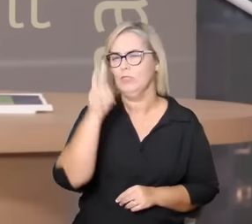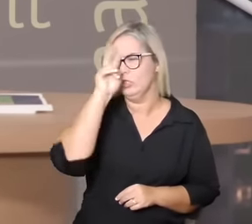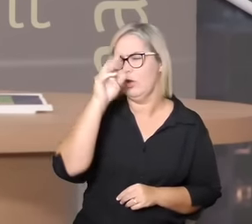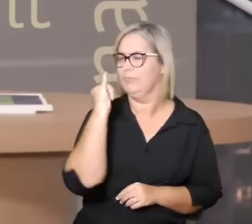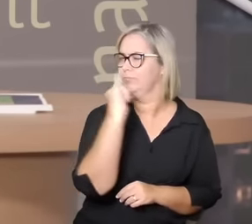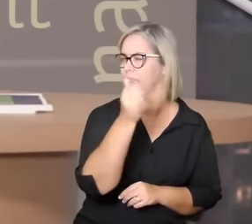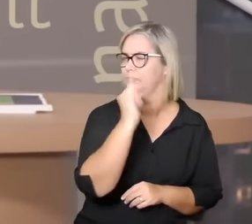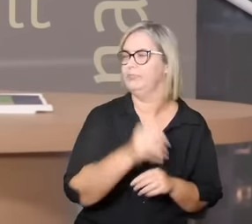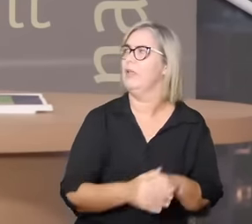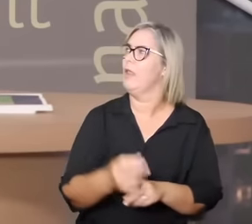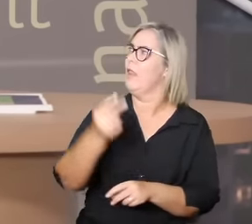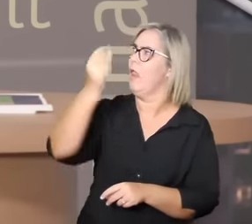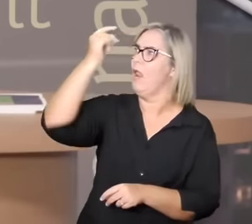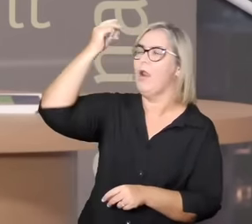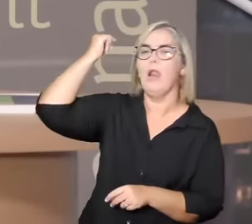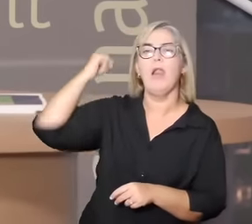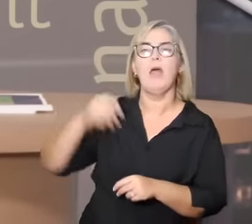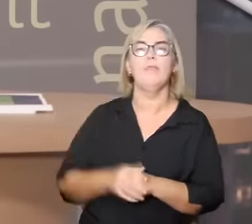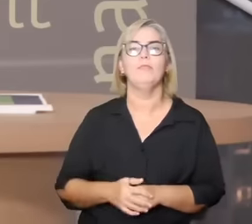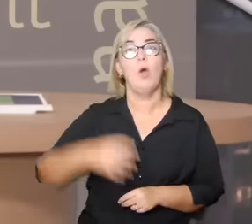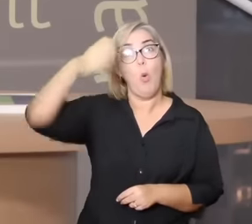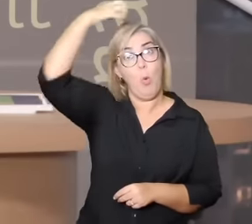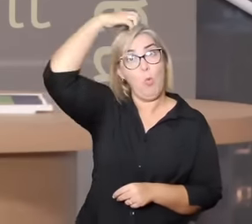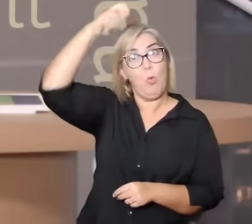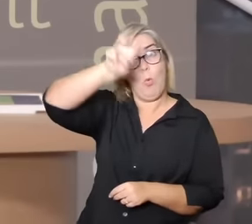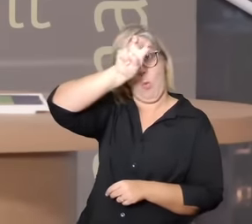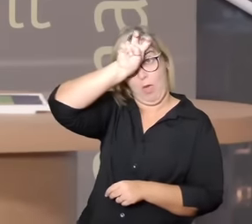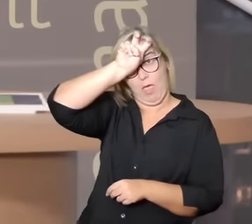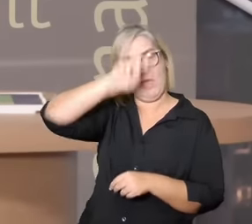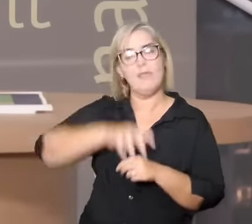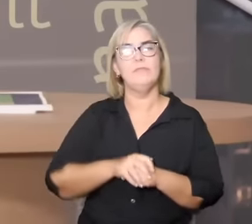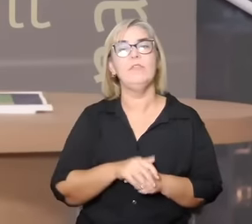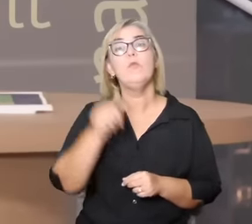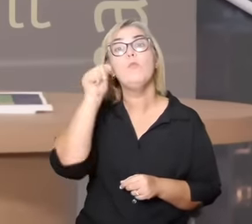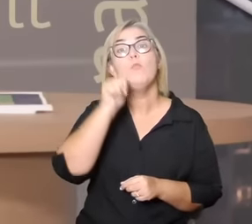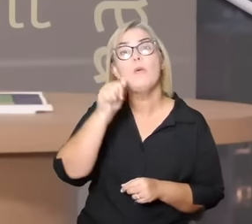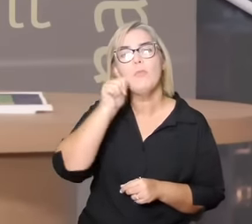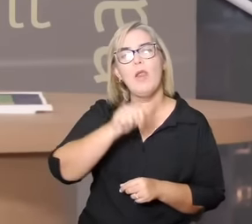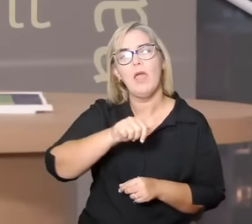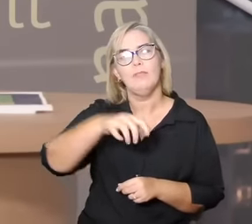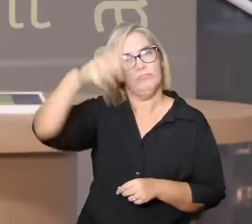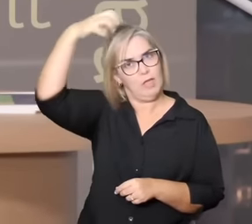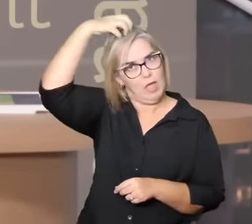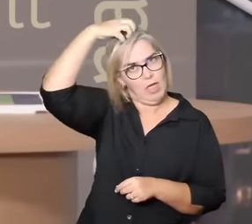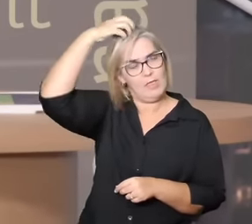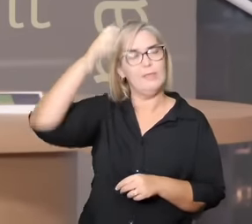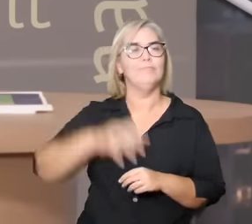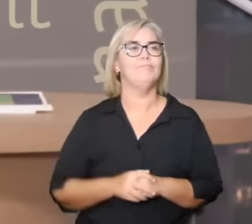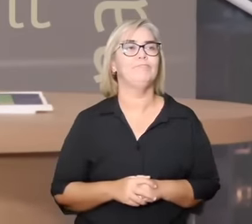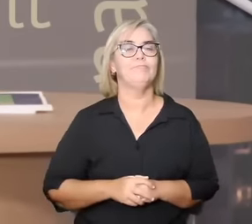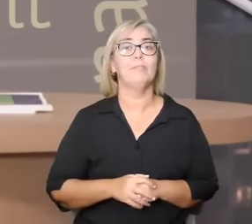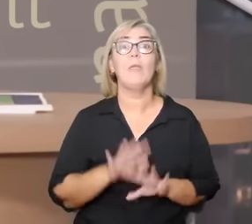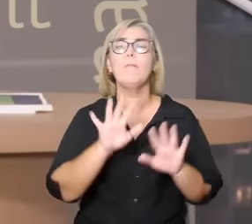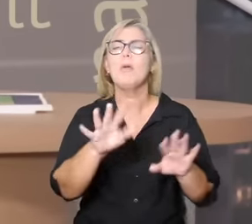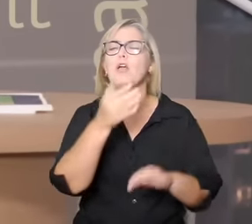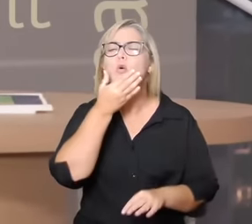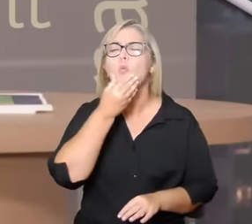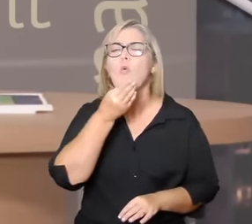um rei, um faraó e uma rainha. E esse rei tinha um irmão. Esse irmão tinha ciúme do